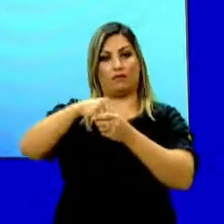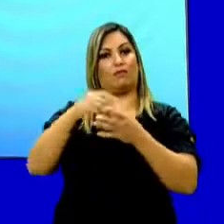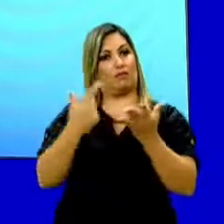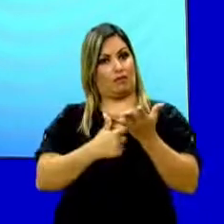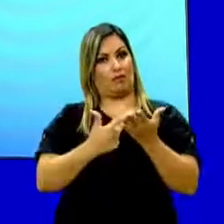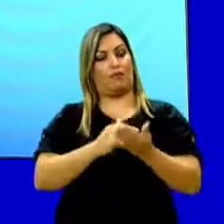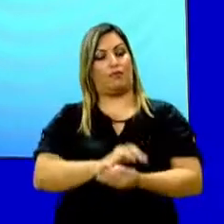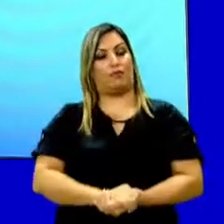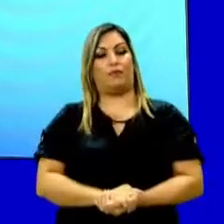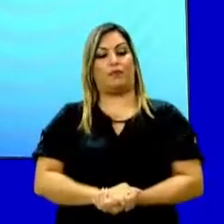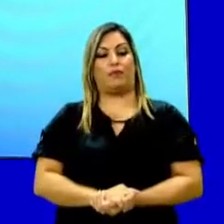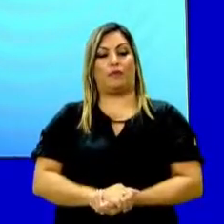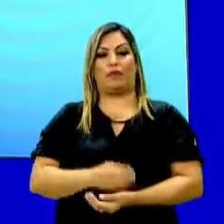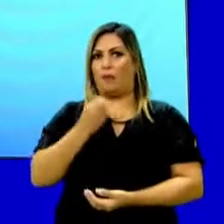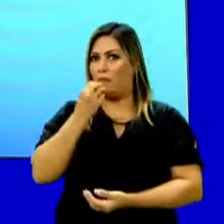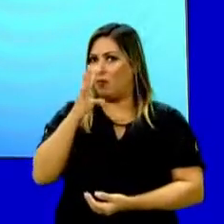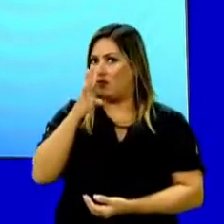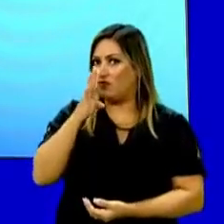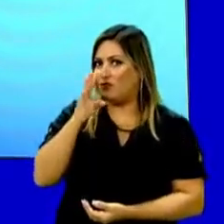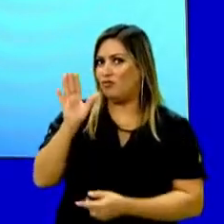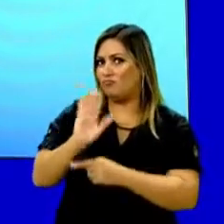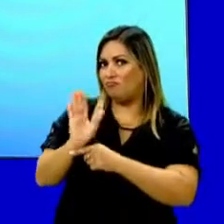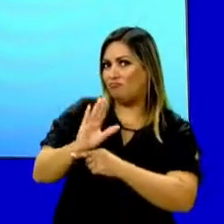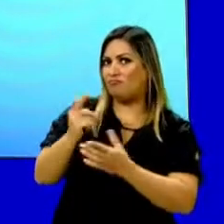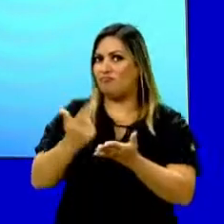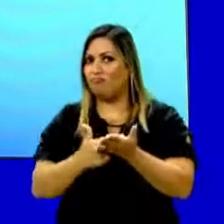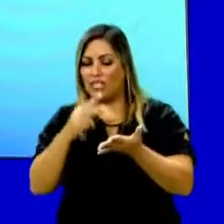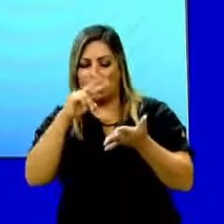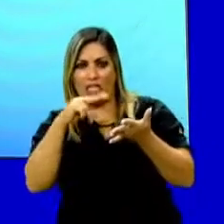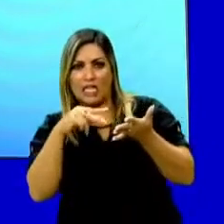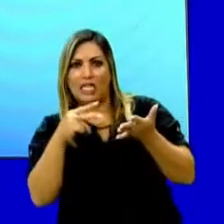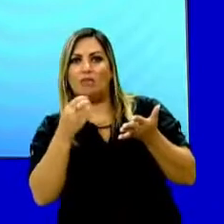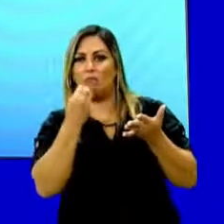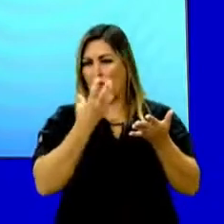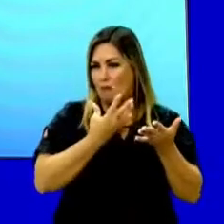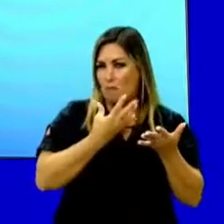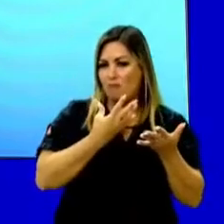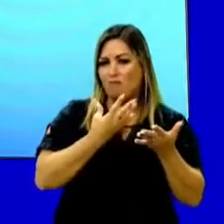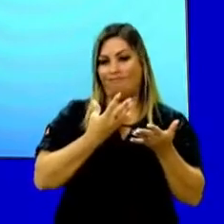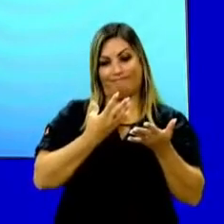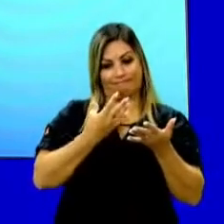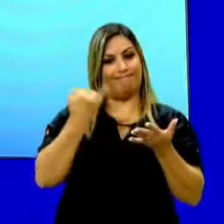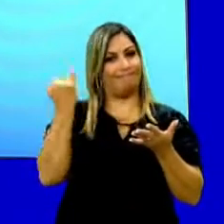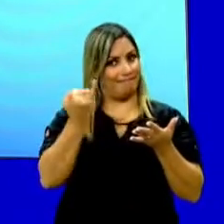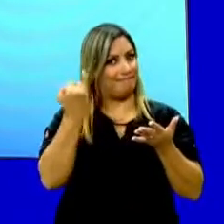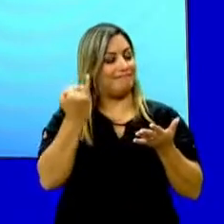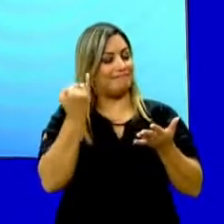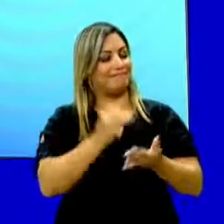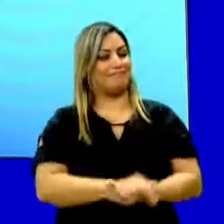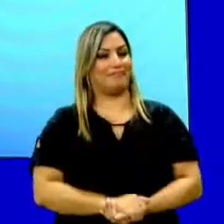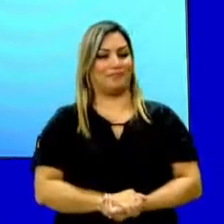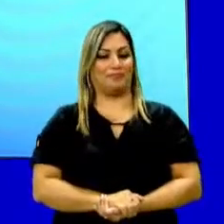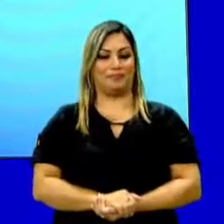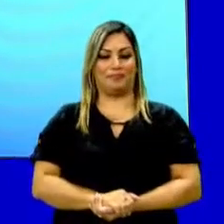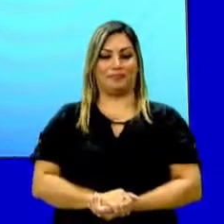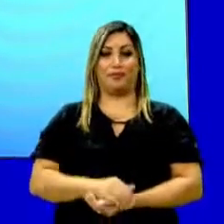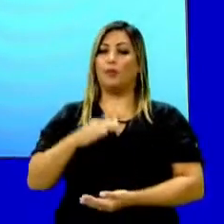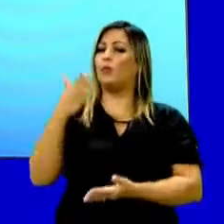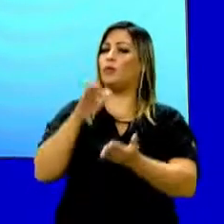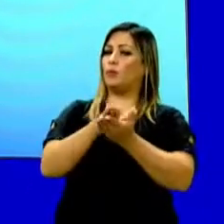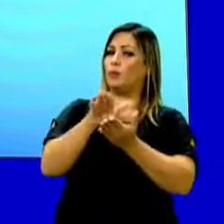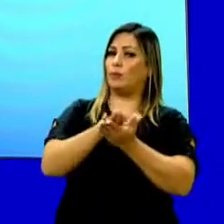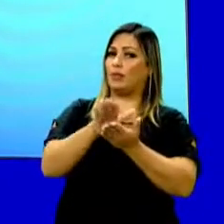É algo que vale a pena assistir, vale a pena ler. Isso é importante. Quando ela foi